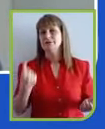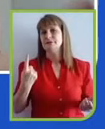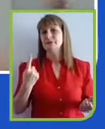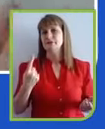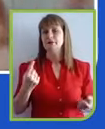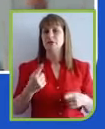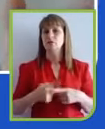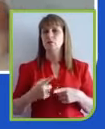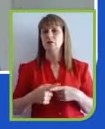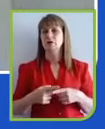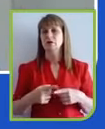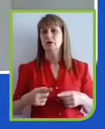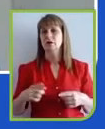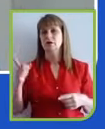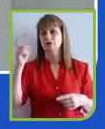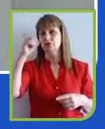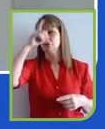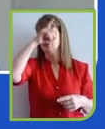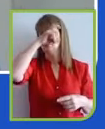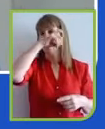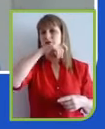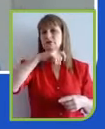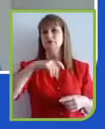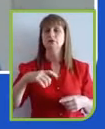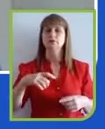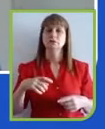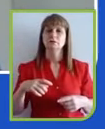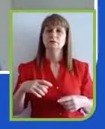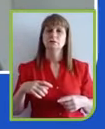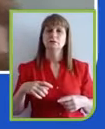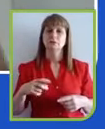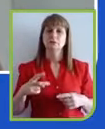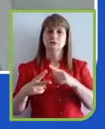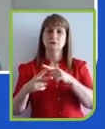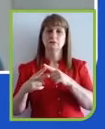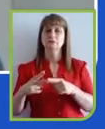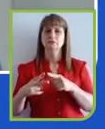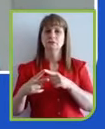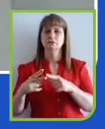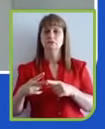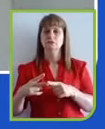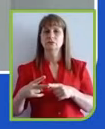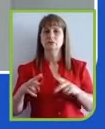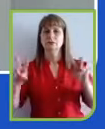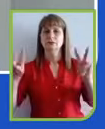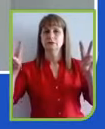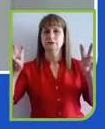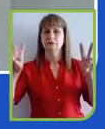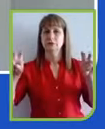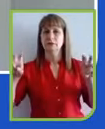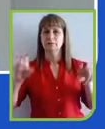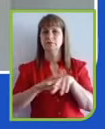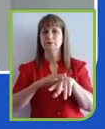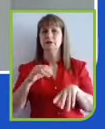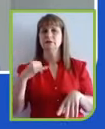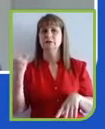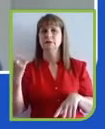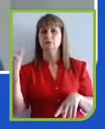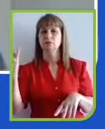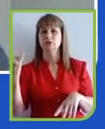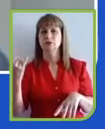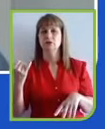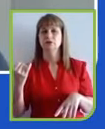É difícil. Então, é complexo. E eu diria que esses são os dois temas mais complexos das propostas que você fez, que eu considerei.